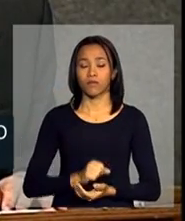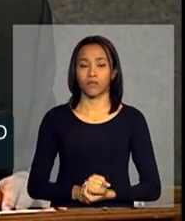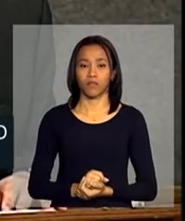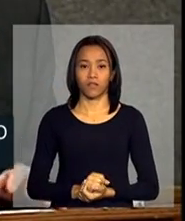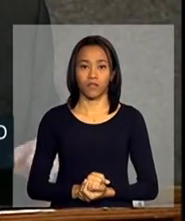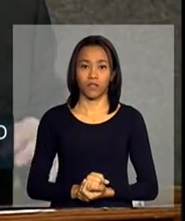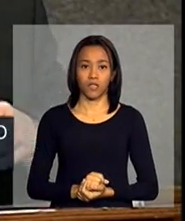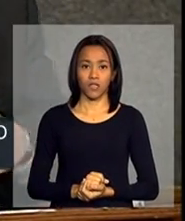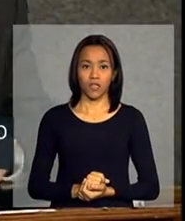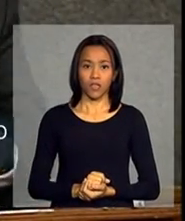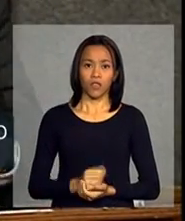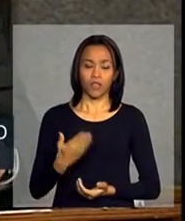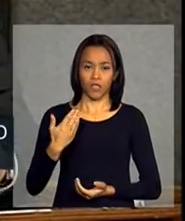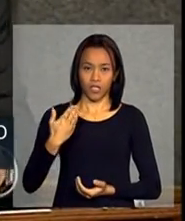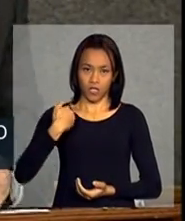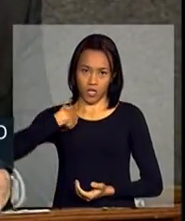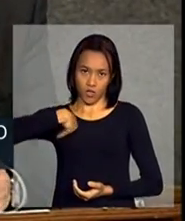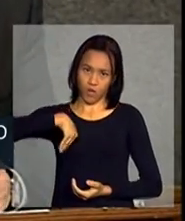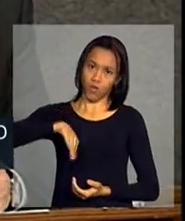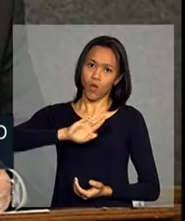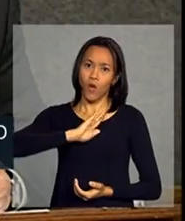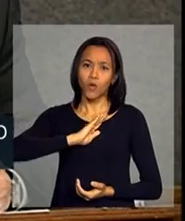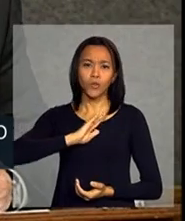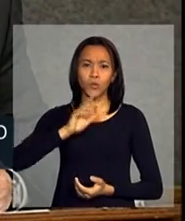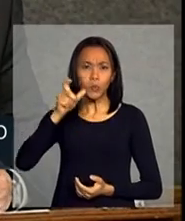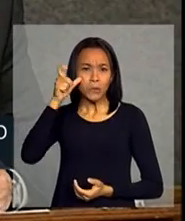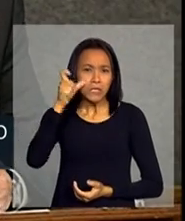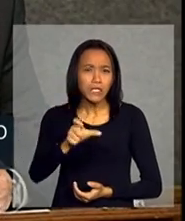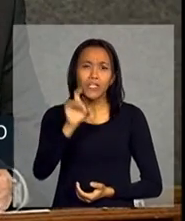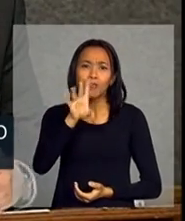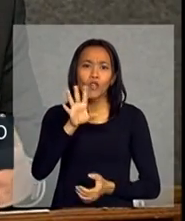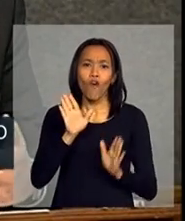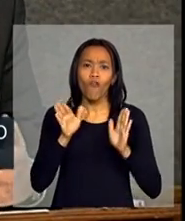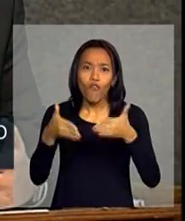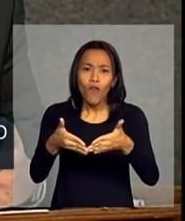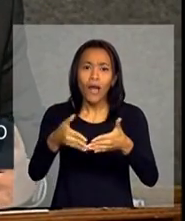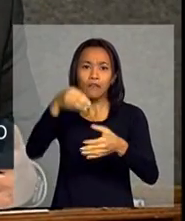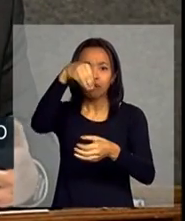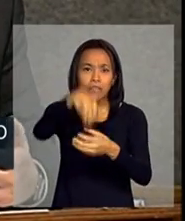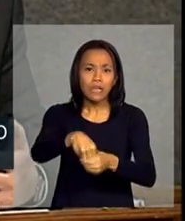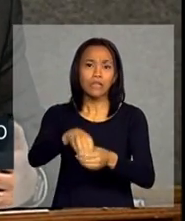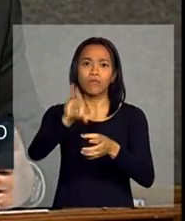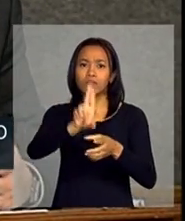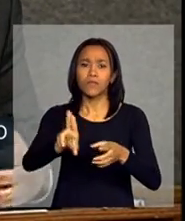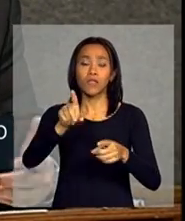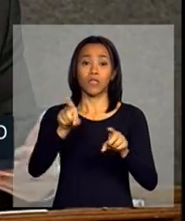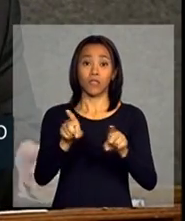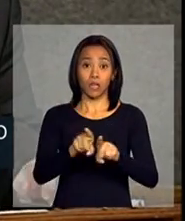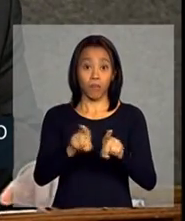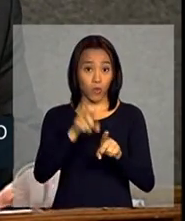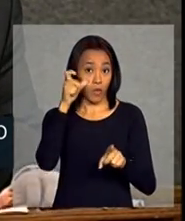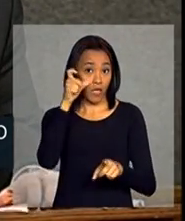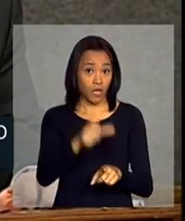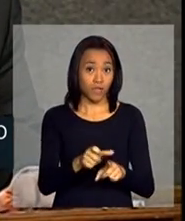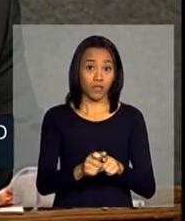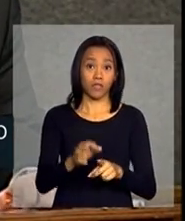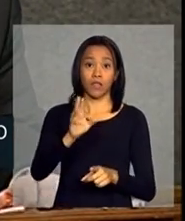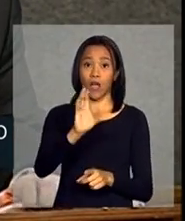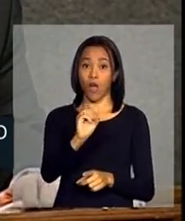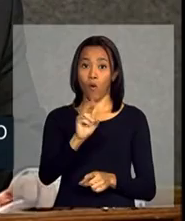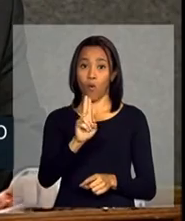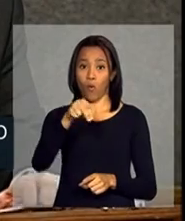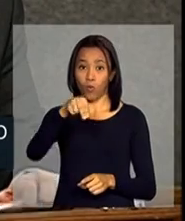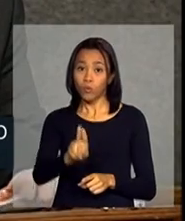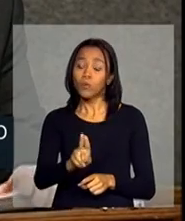nosso interesse não é puramente acadêmico. O interesse do PNUD, da ONU, quando fazemos esses trabalhos,